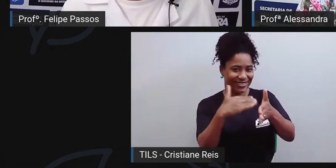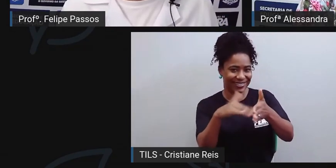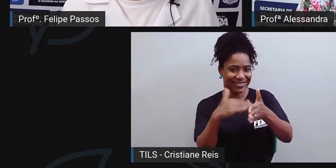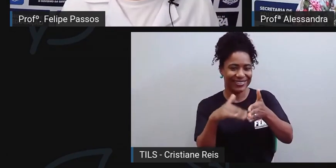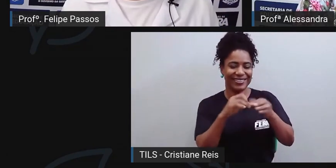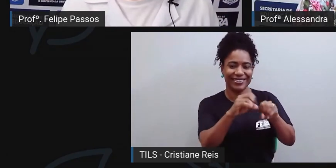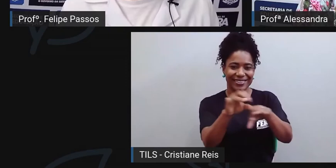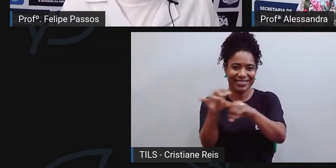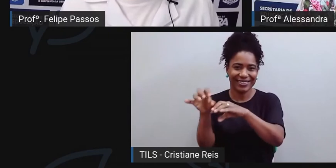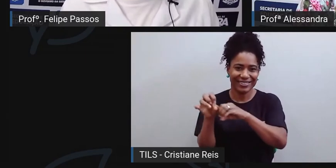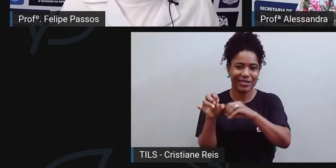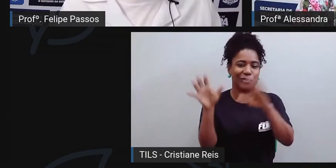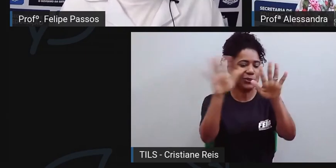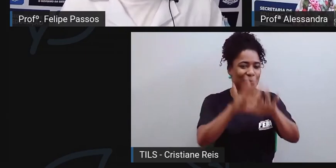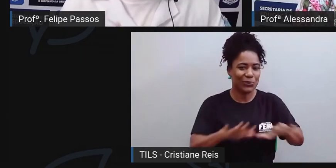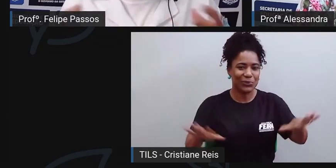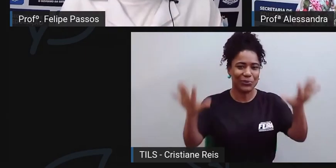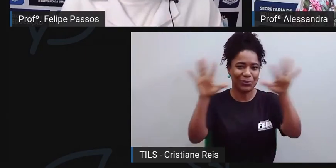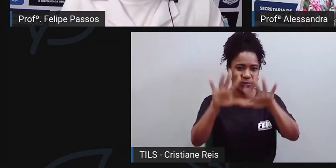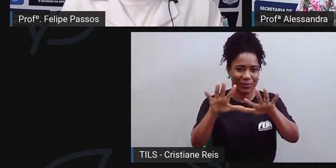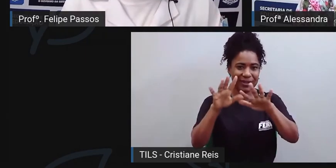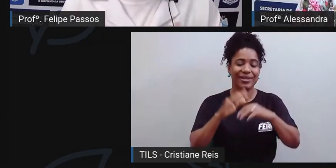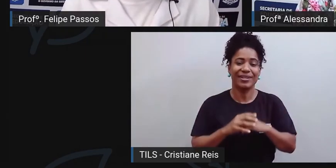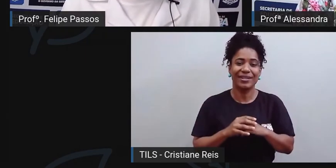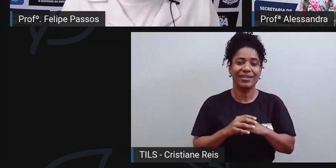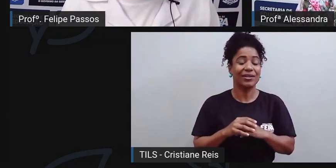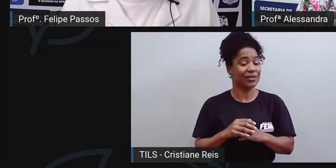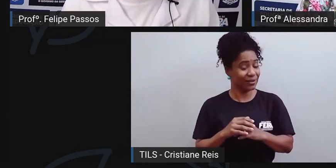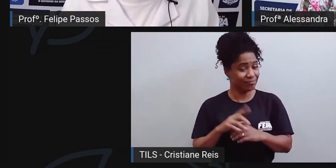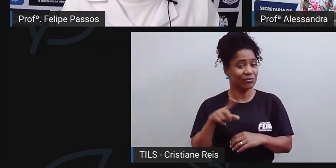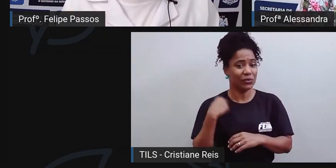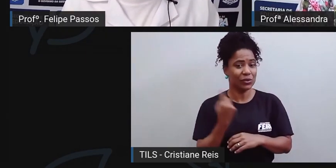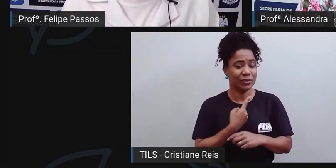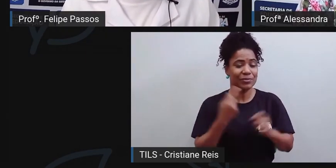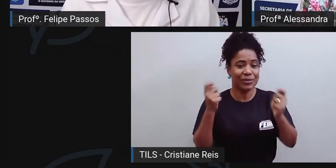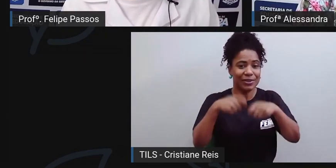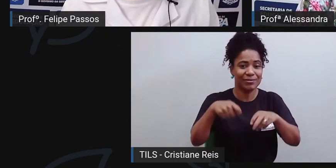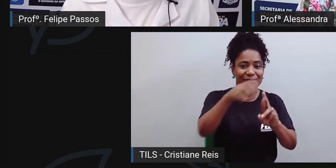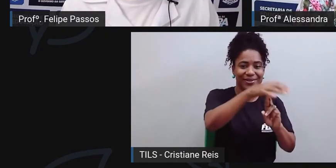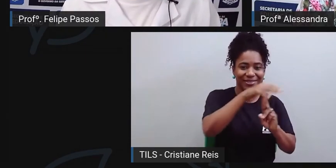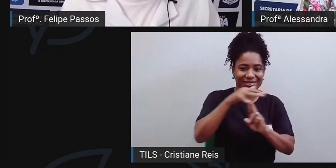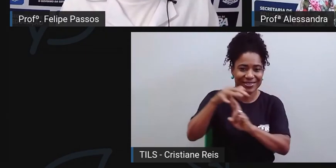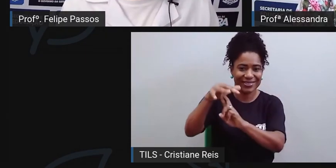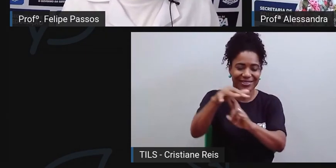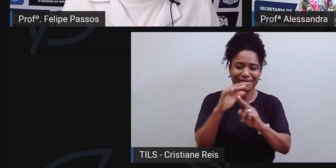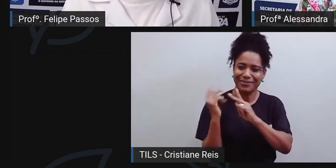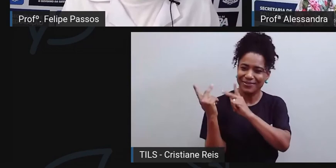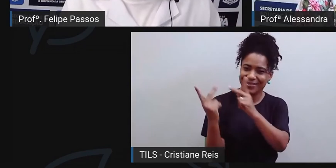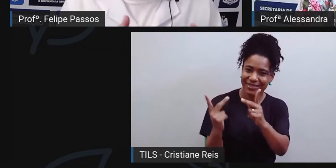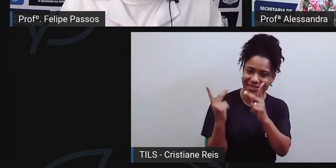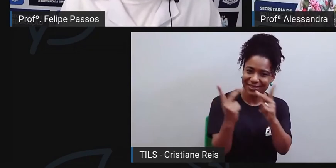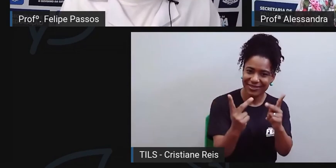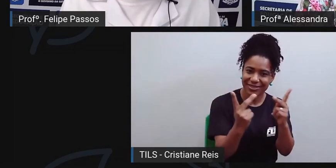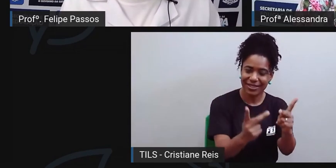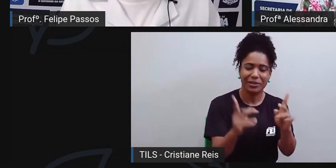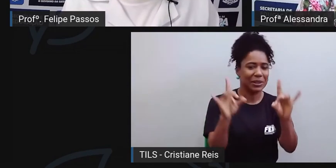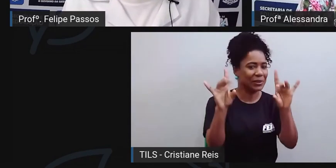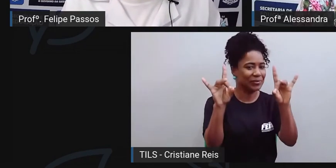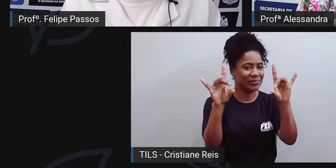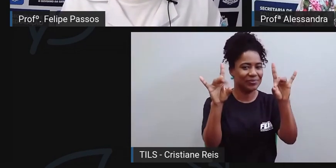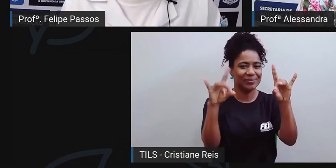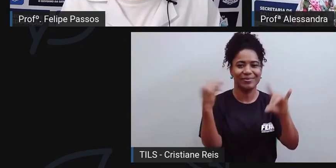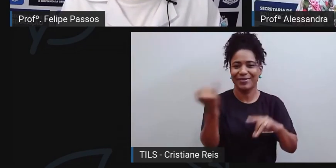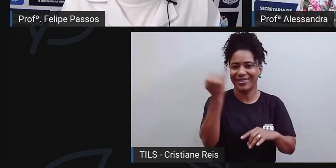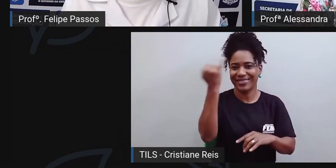bate-papo comigo e que a gente possa valorizar esse espaço que são as feiras da